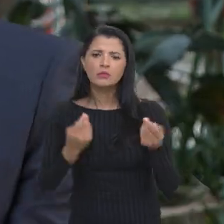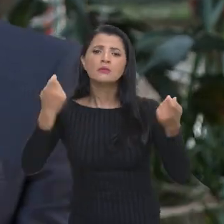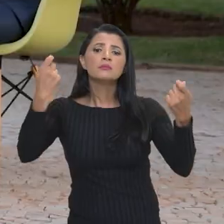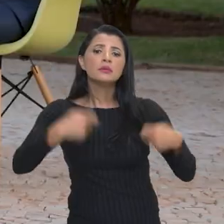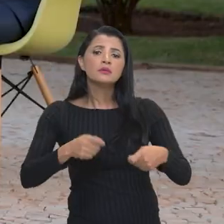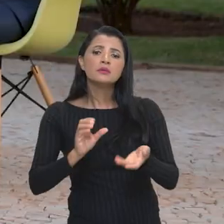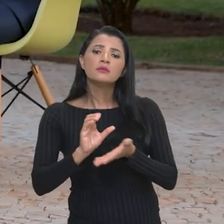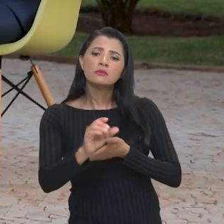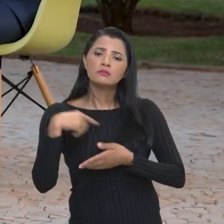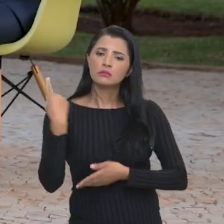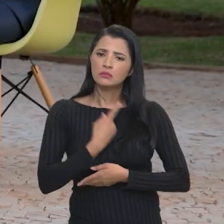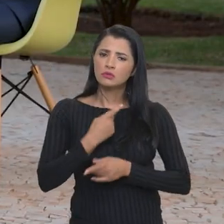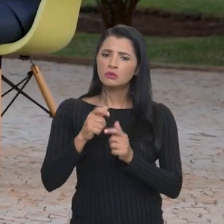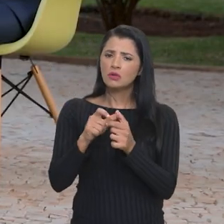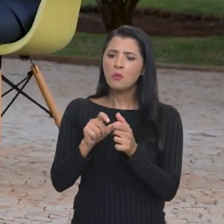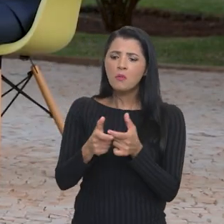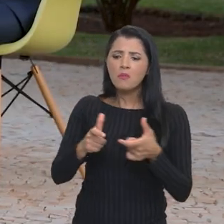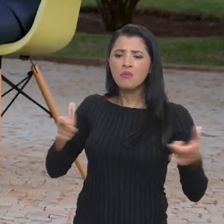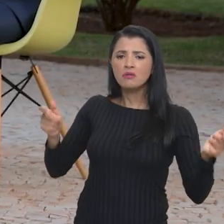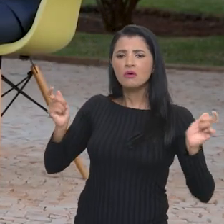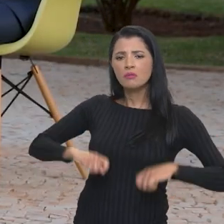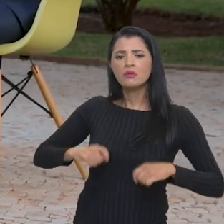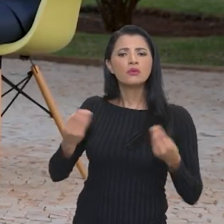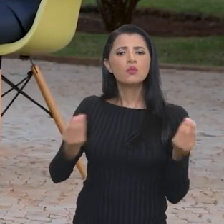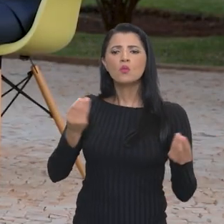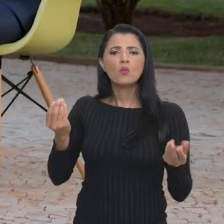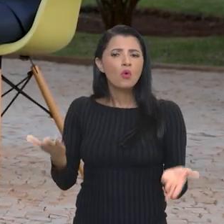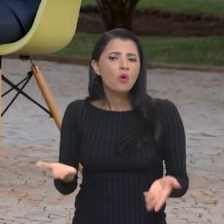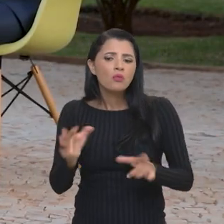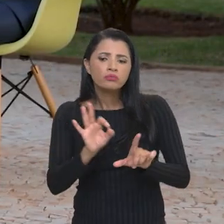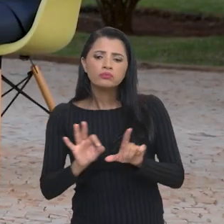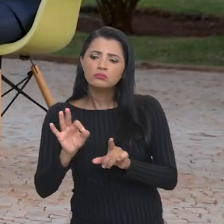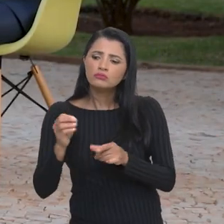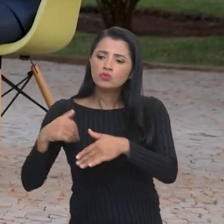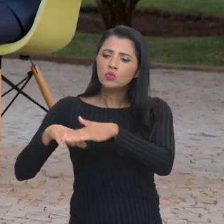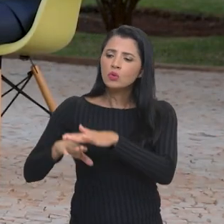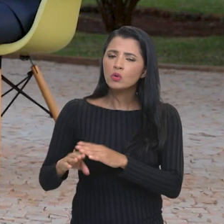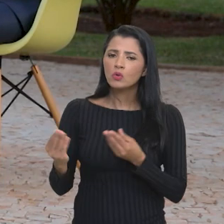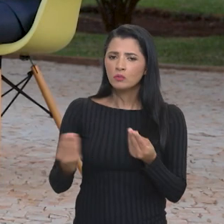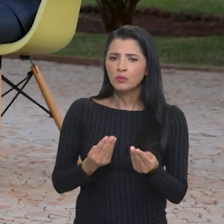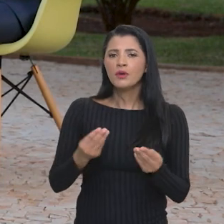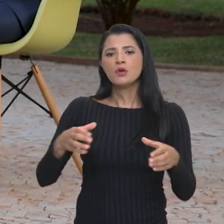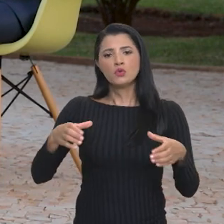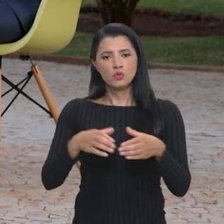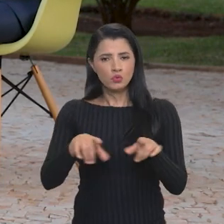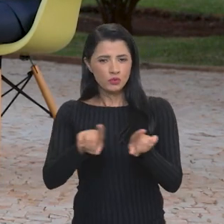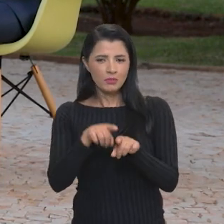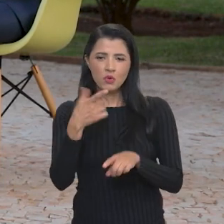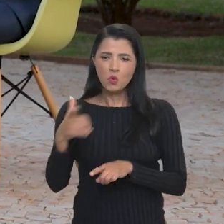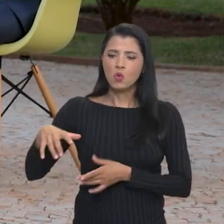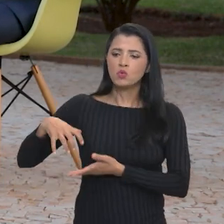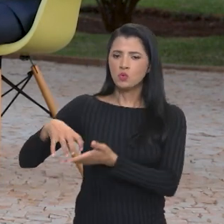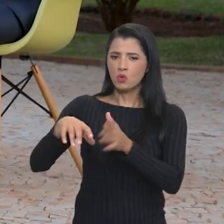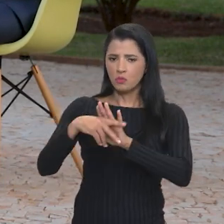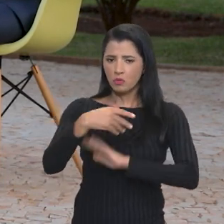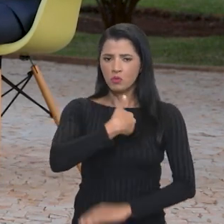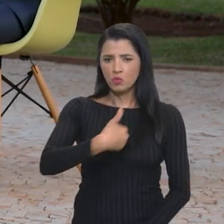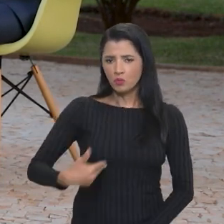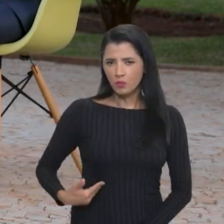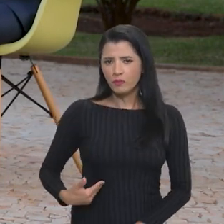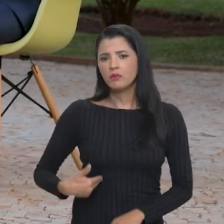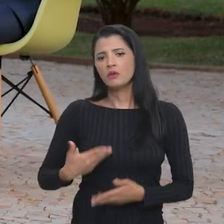capacidade estática. E conjuntamente também com outros órgãos do governo, especialmente BNDES,